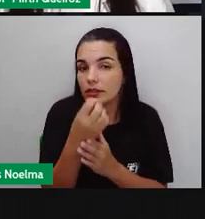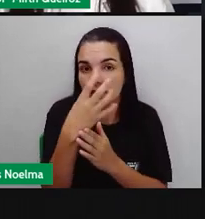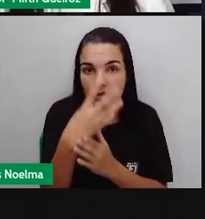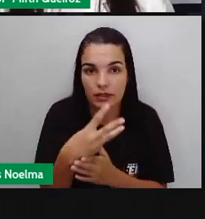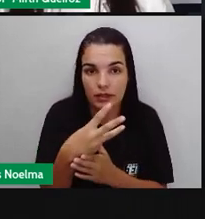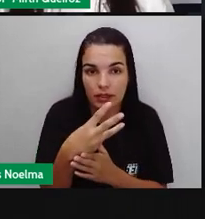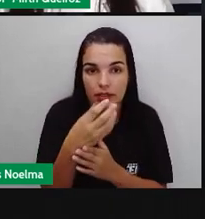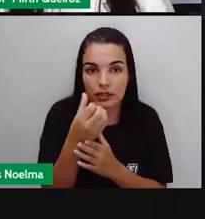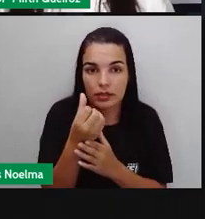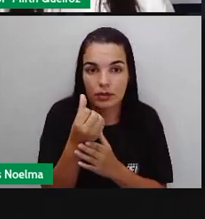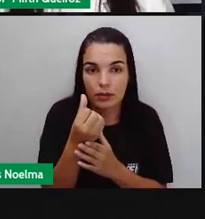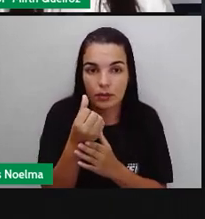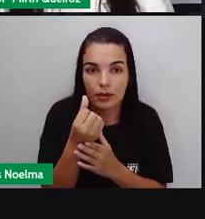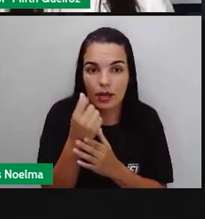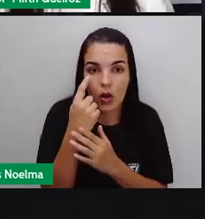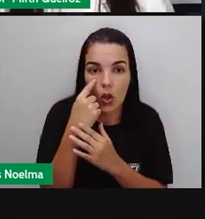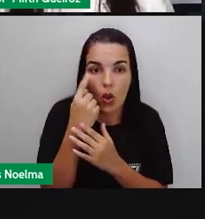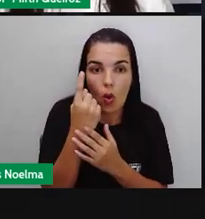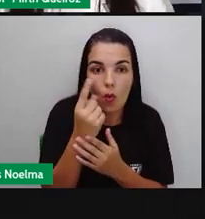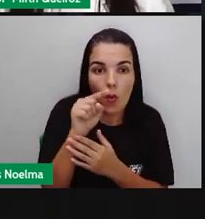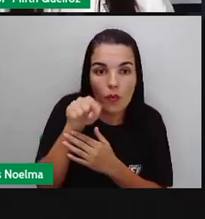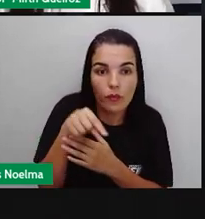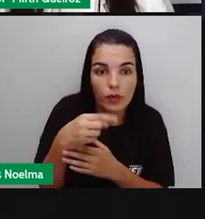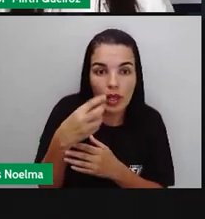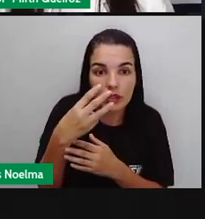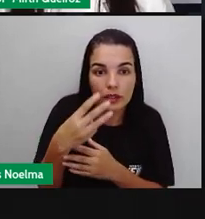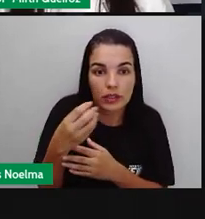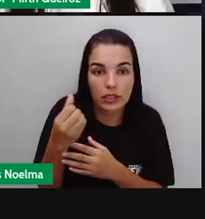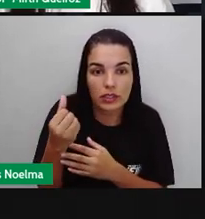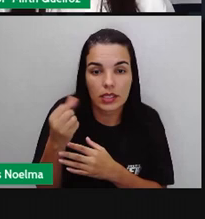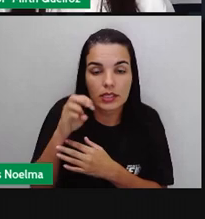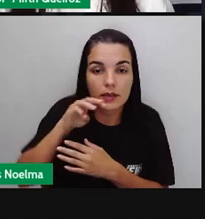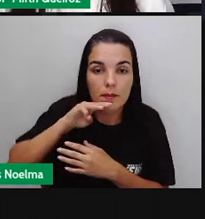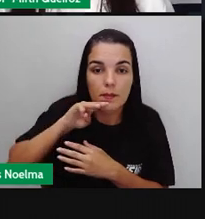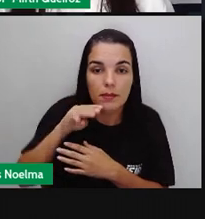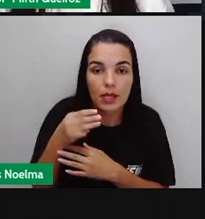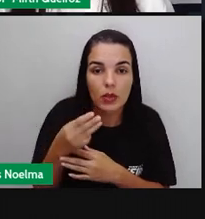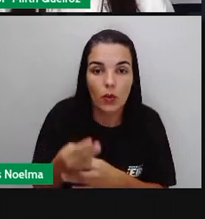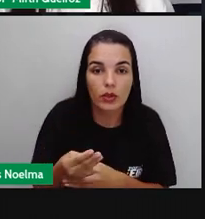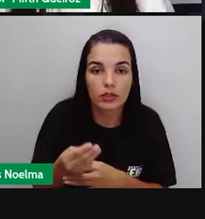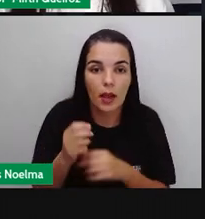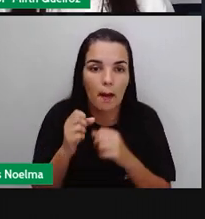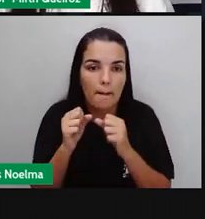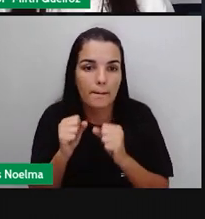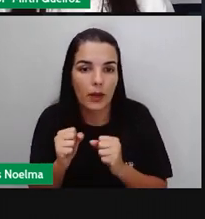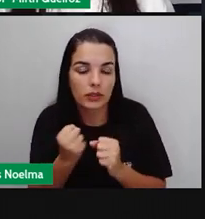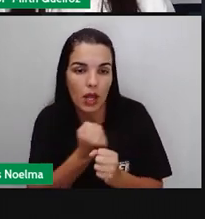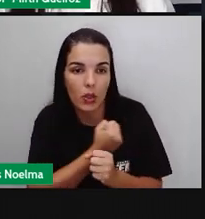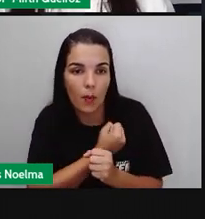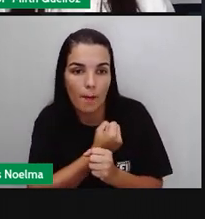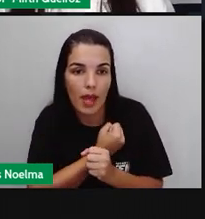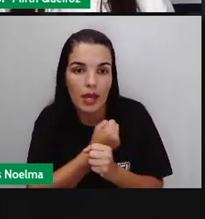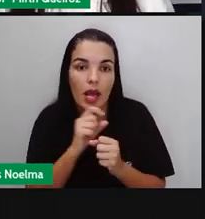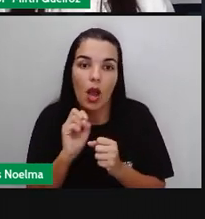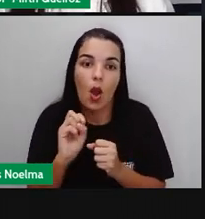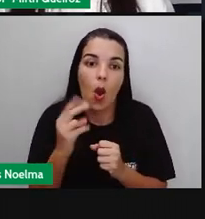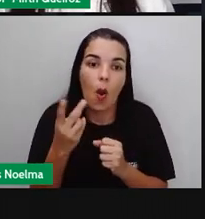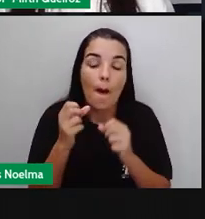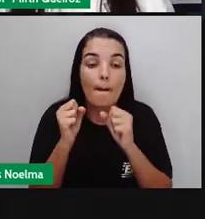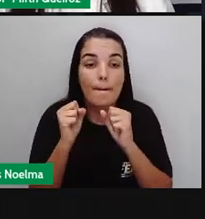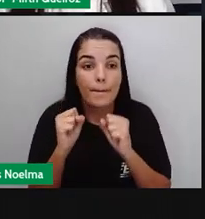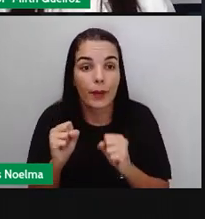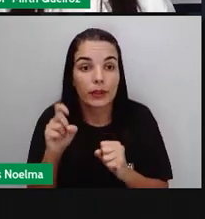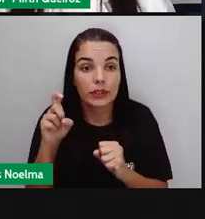.600.000. Ela pode ser, então, numérica ou ela pode